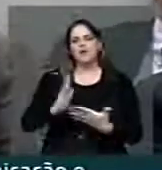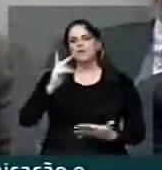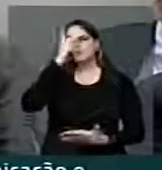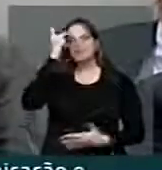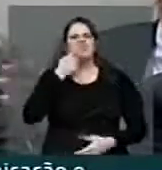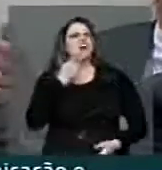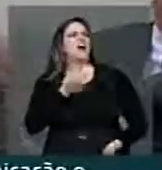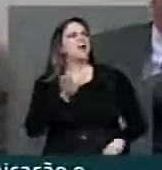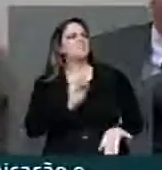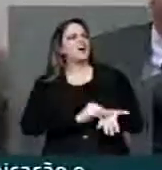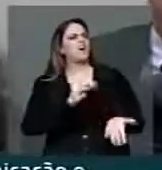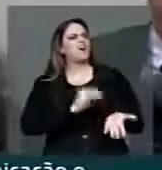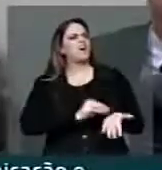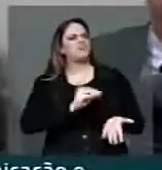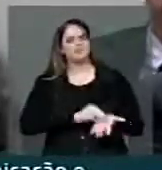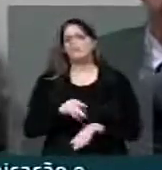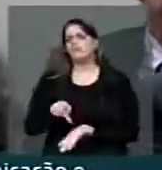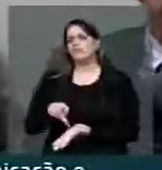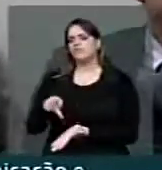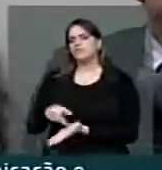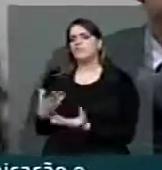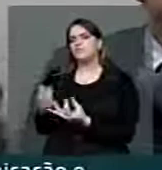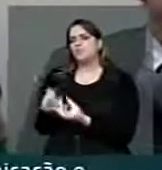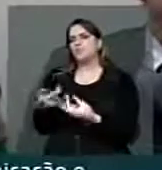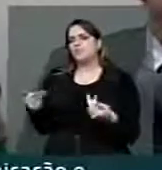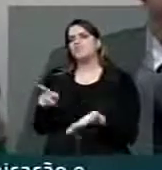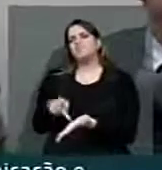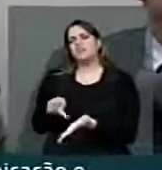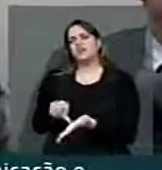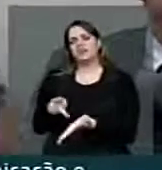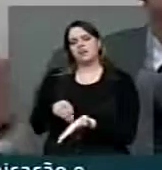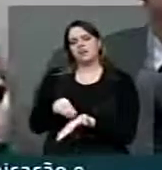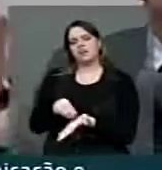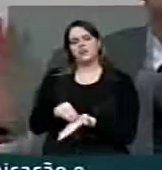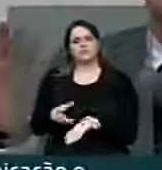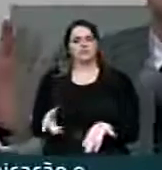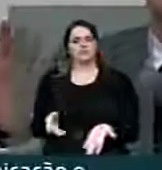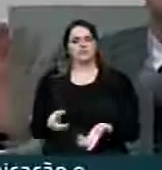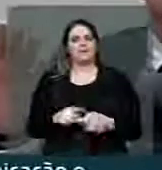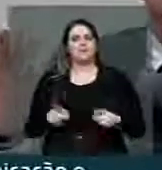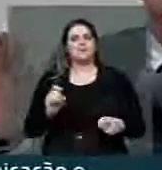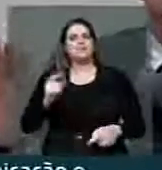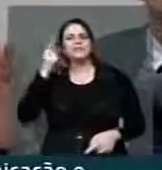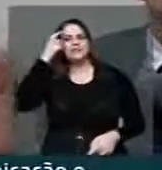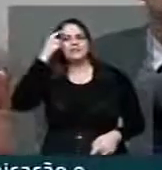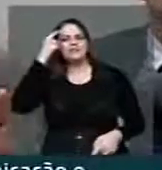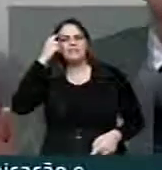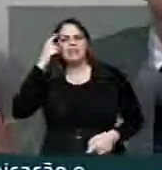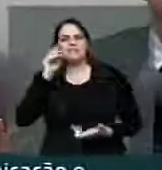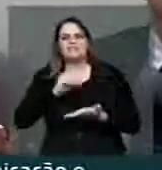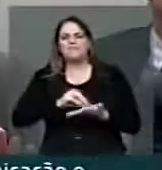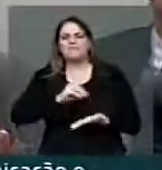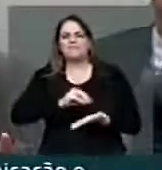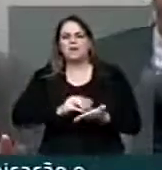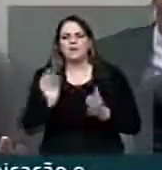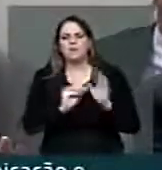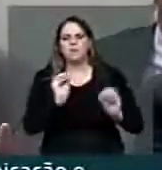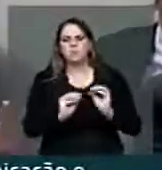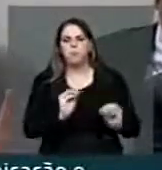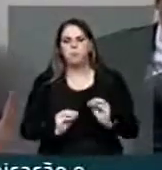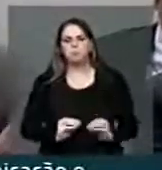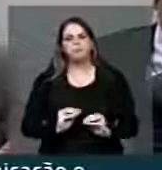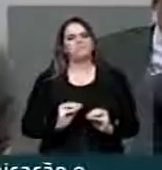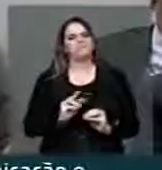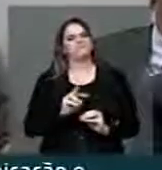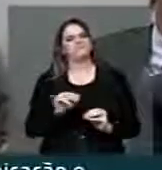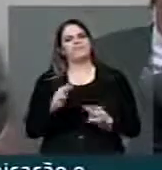isso. Falta muita coisa. Mas se a gente entrar nesse raciocínio de que a gente precisa colocar tudo no marco civil para ele ser votado,